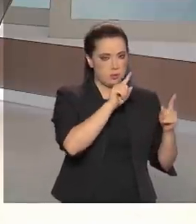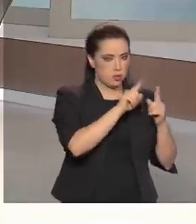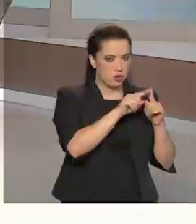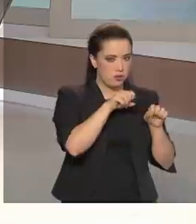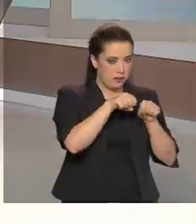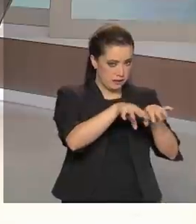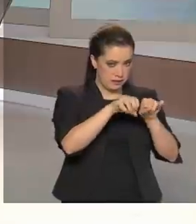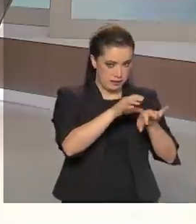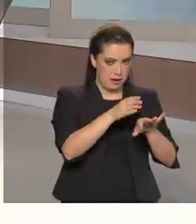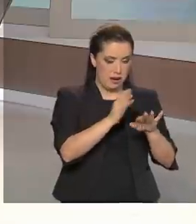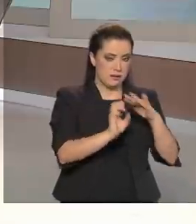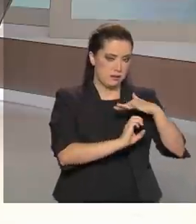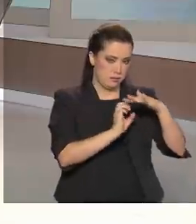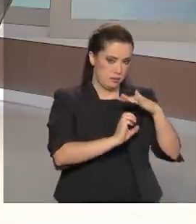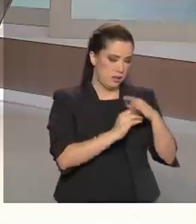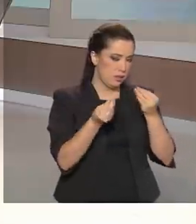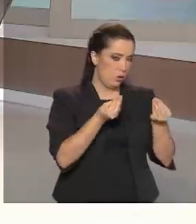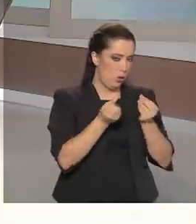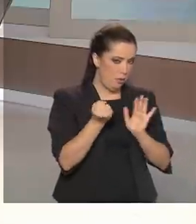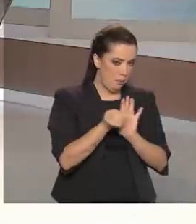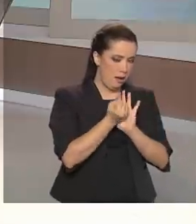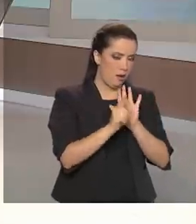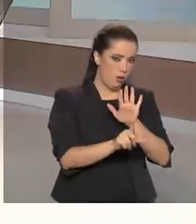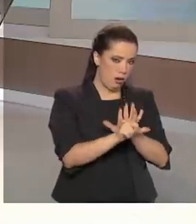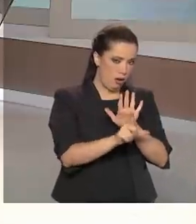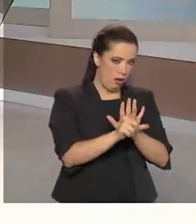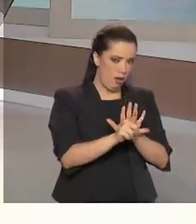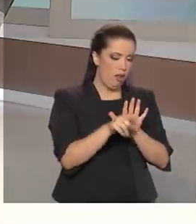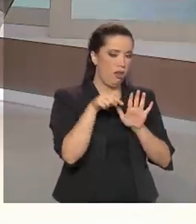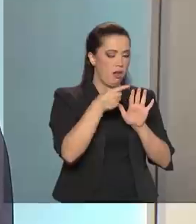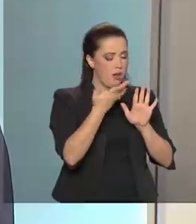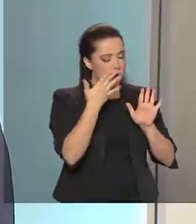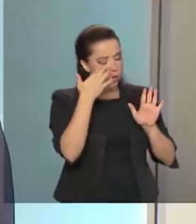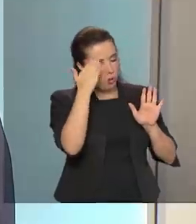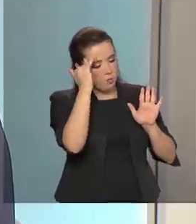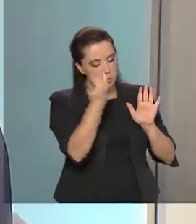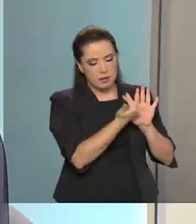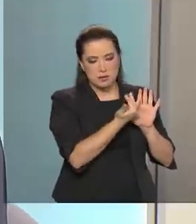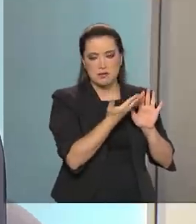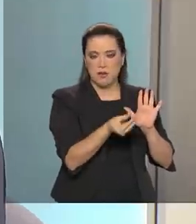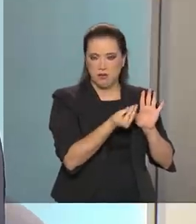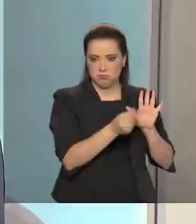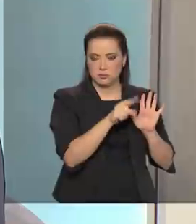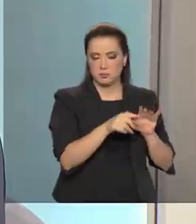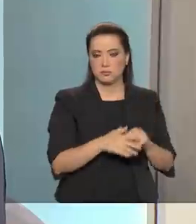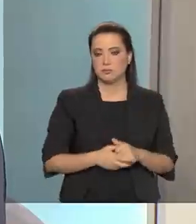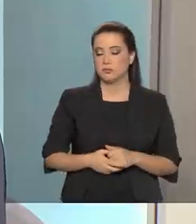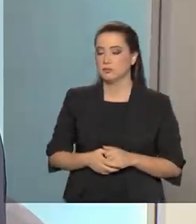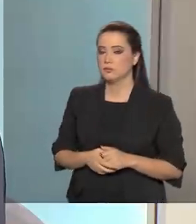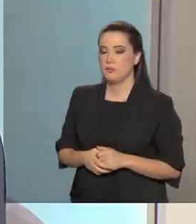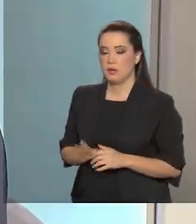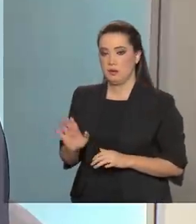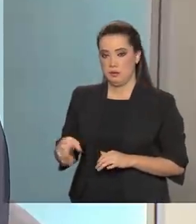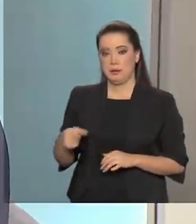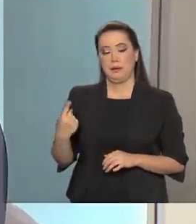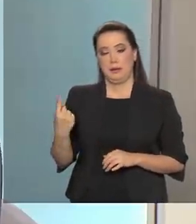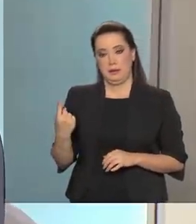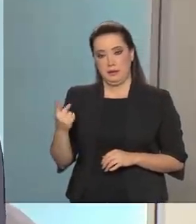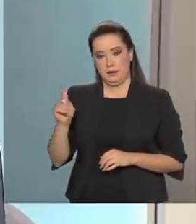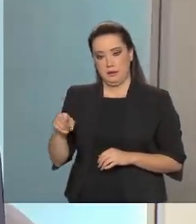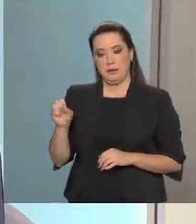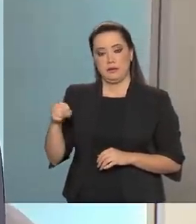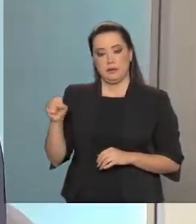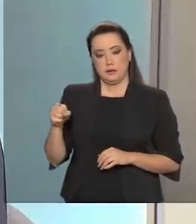devem atuar nesse marco legal que é a Lei Geral de Proteção de Dados? Exatamente. 2% do